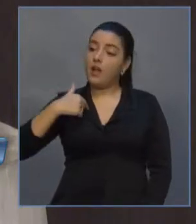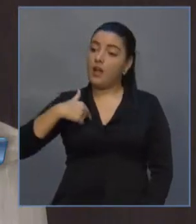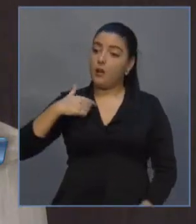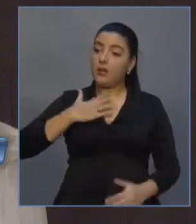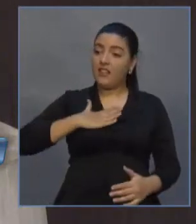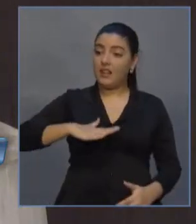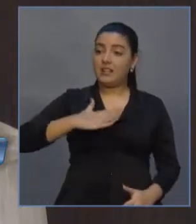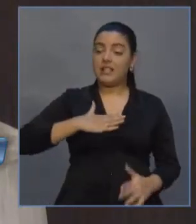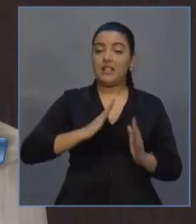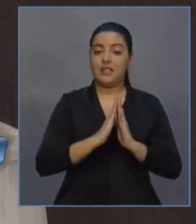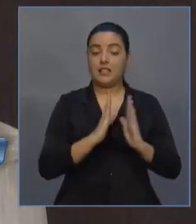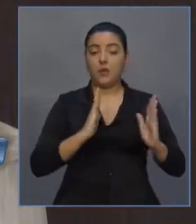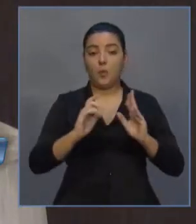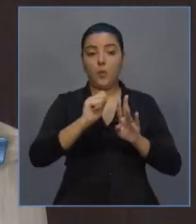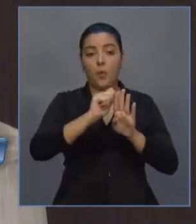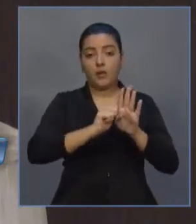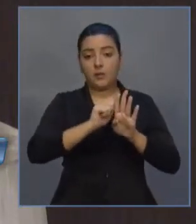licença,